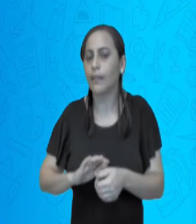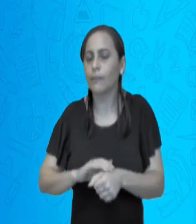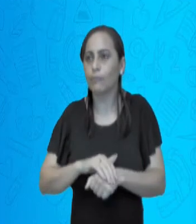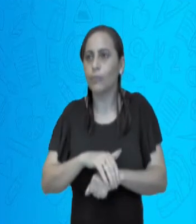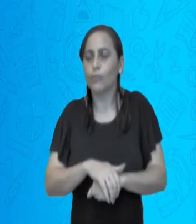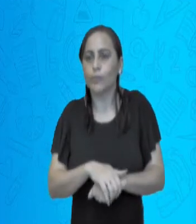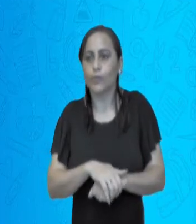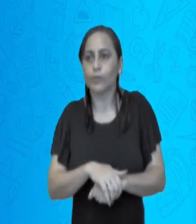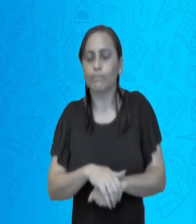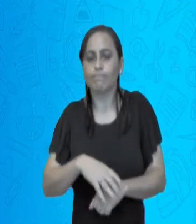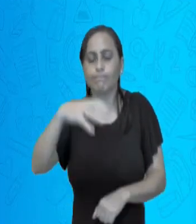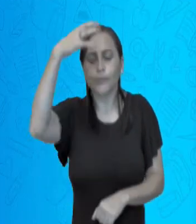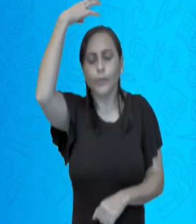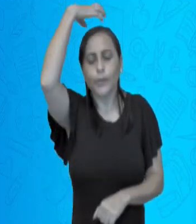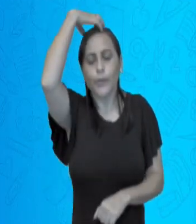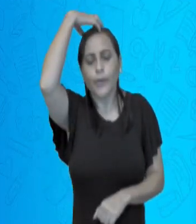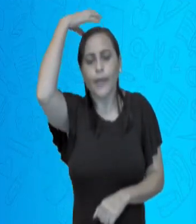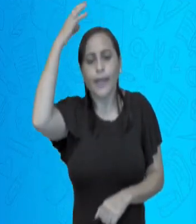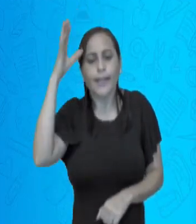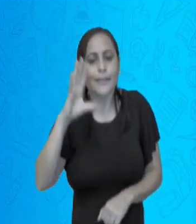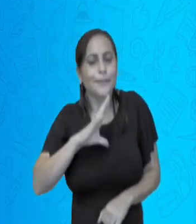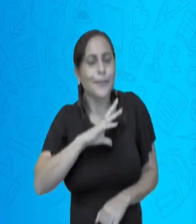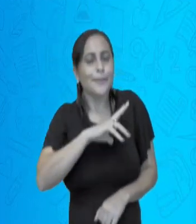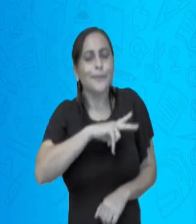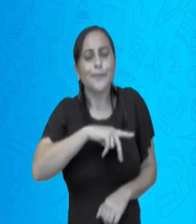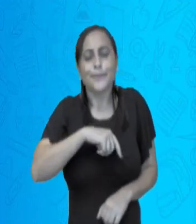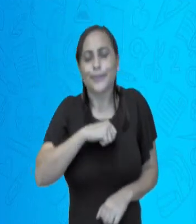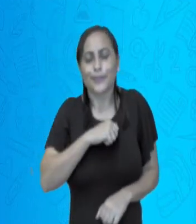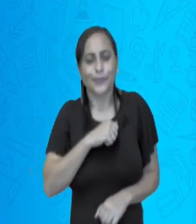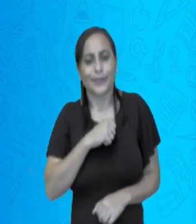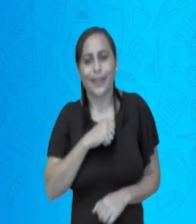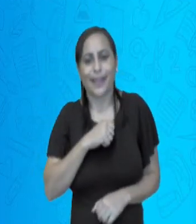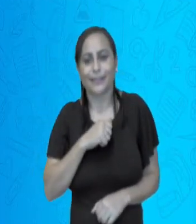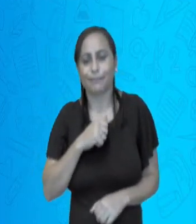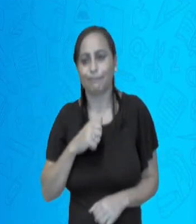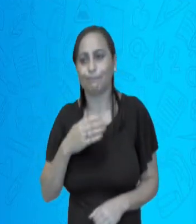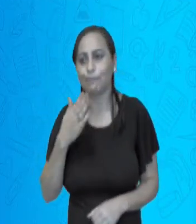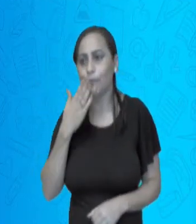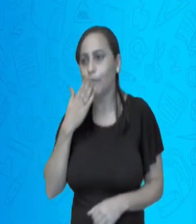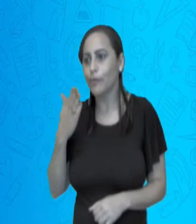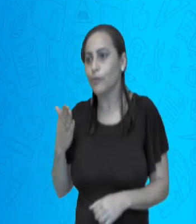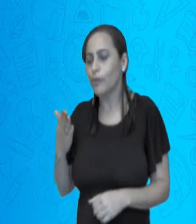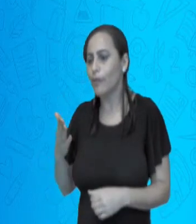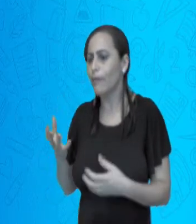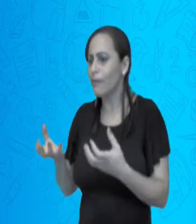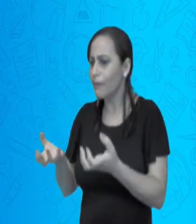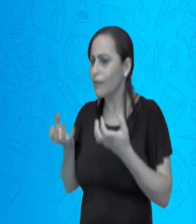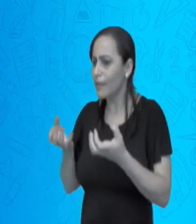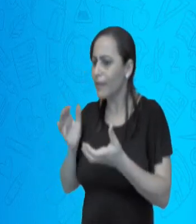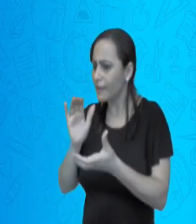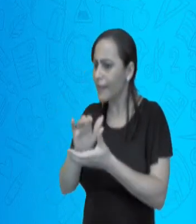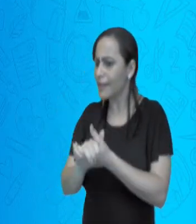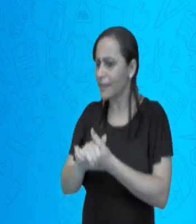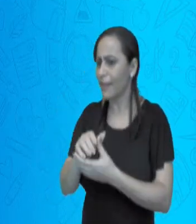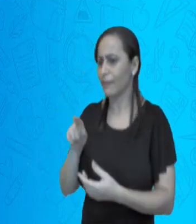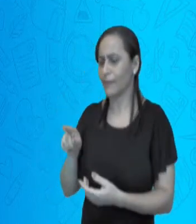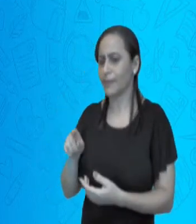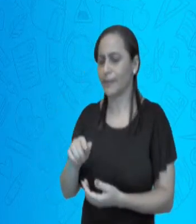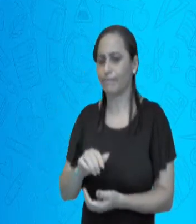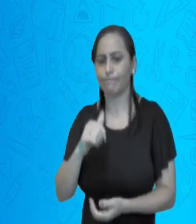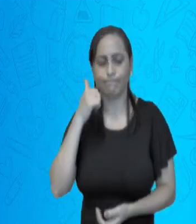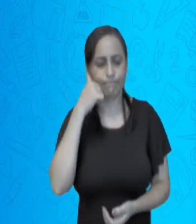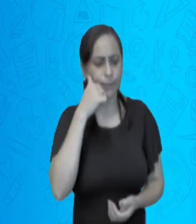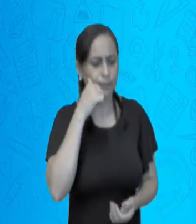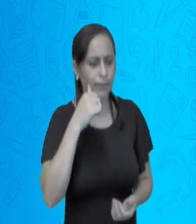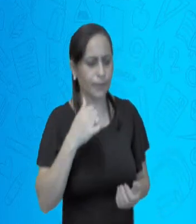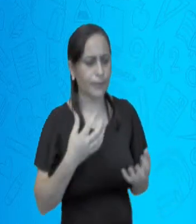da noite, o rei já encantado com ela, falou, quero me casar com você. Ela aceitou, mas falou com ele, eu tenho